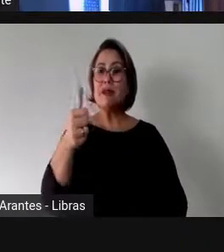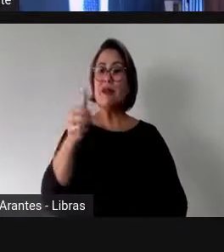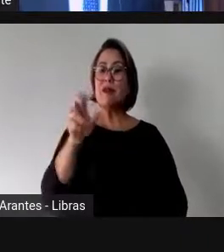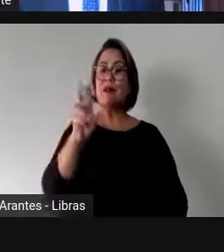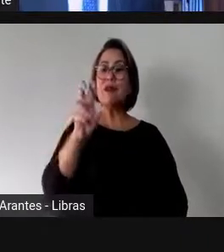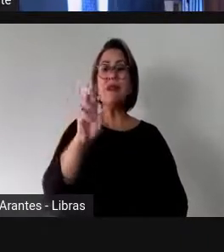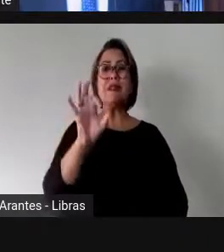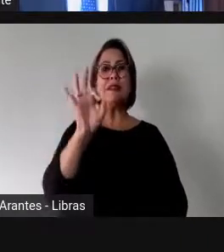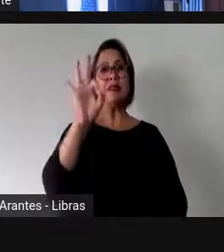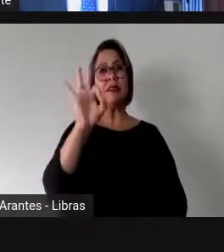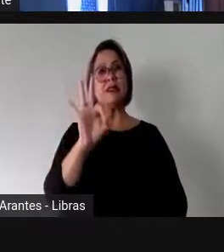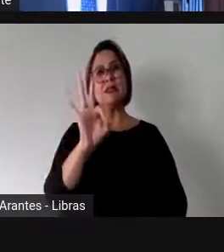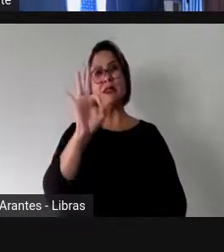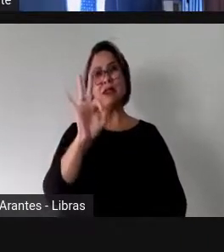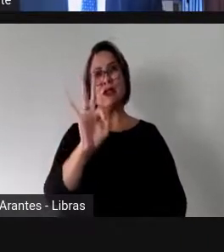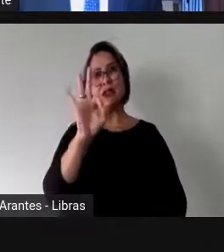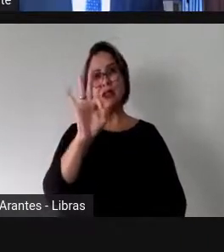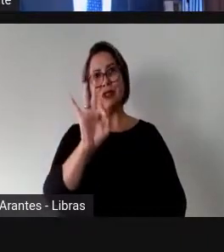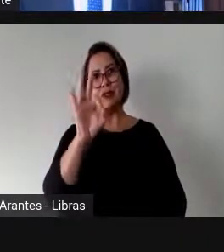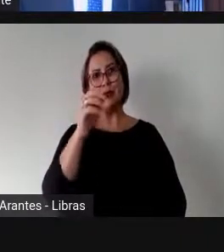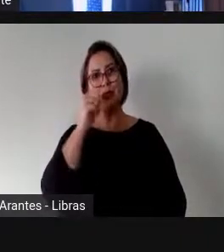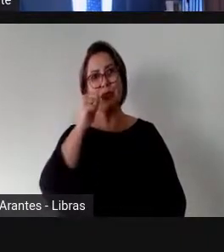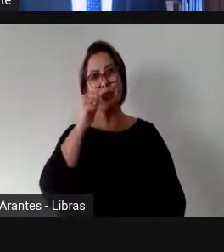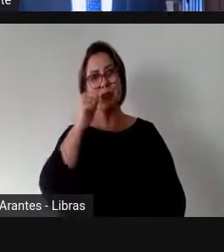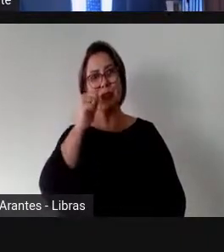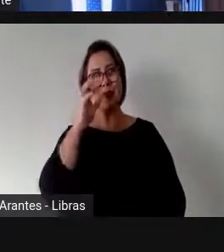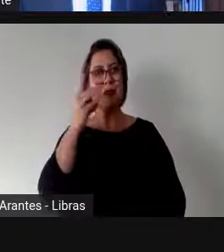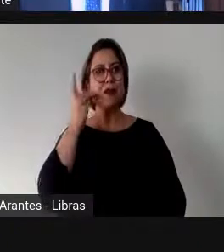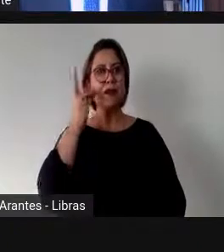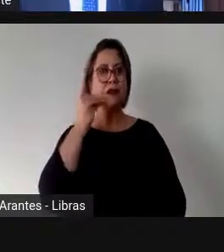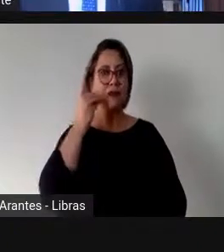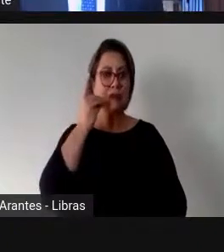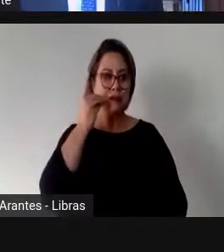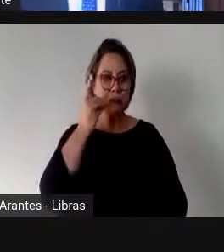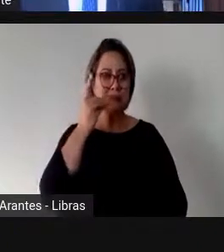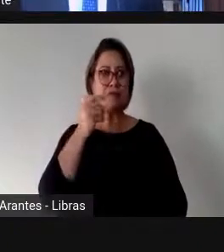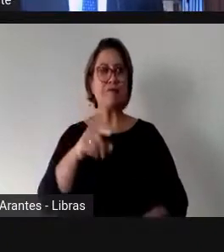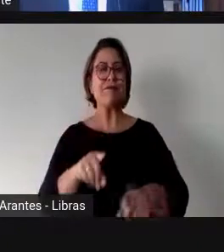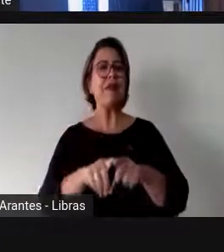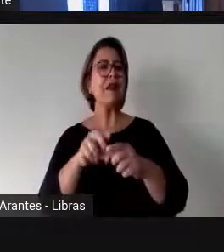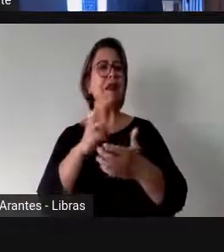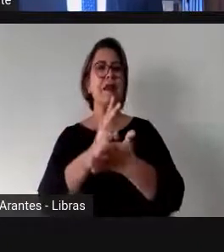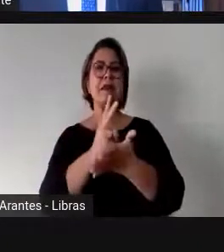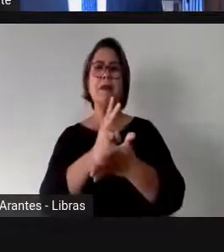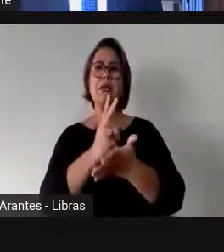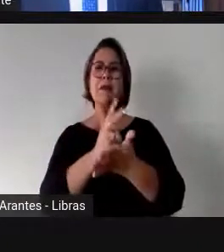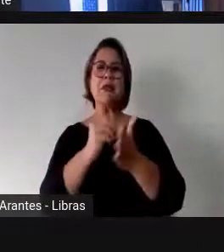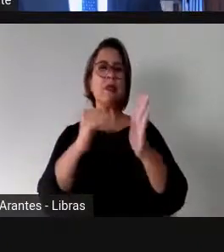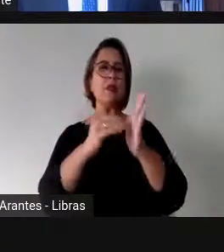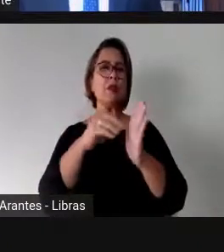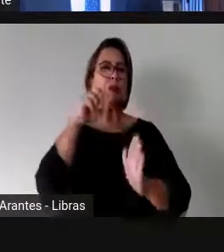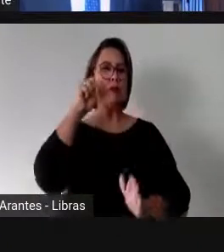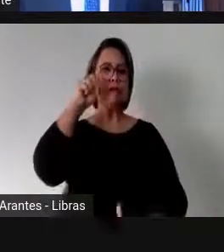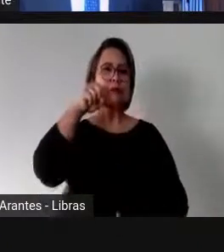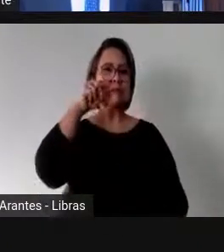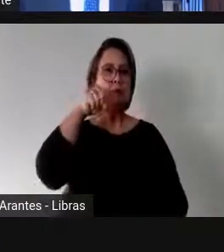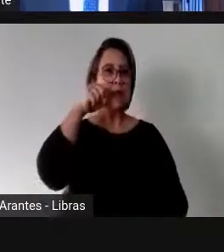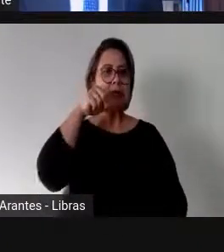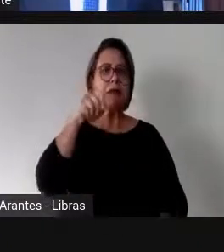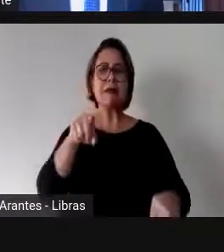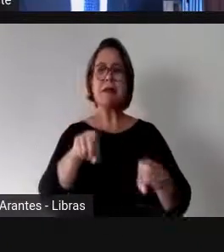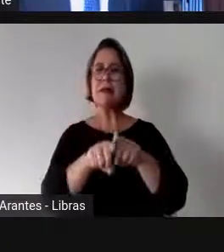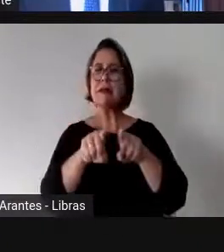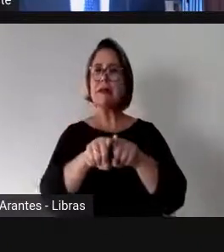cadeiras da Câmara dos Deputados. É a mesma situação no Senado, é a mesma situação em geral nas Assembleias